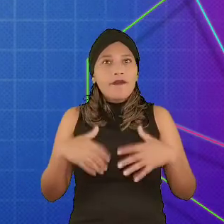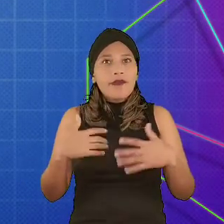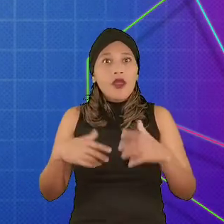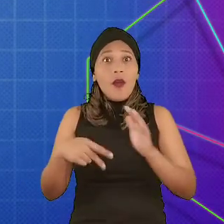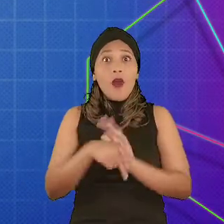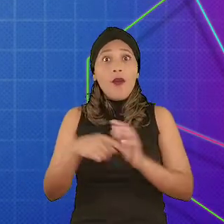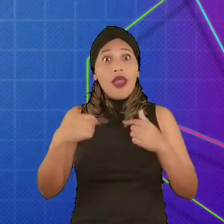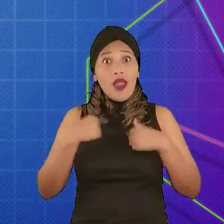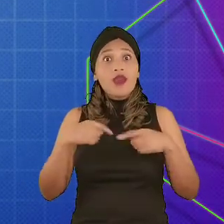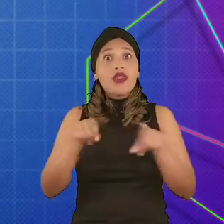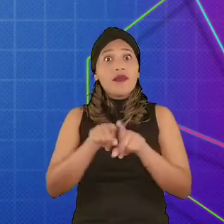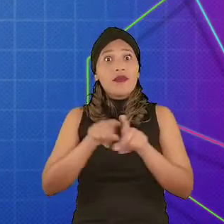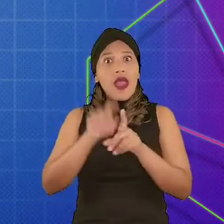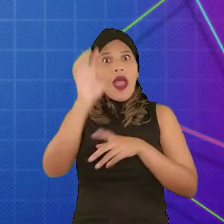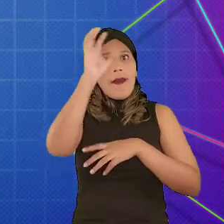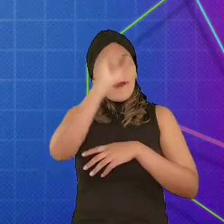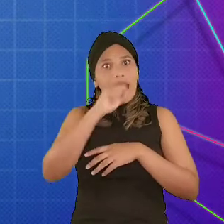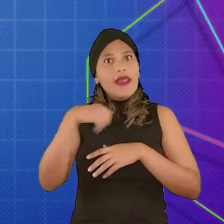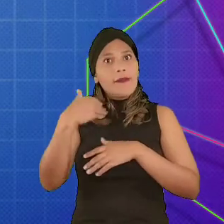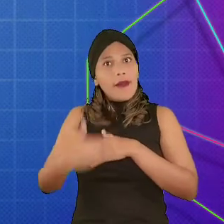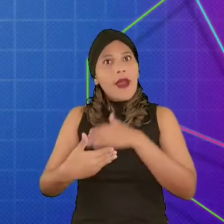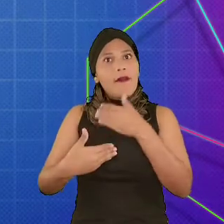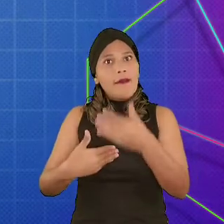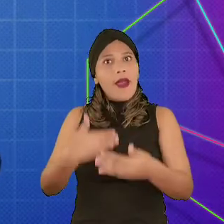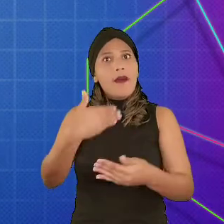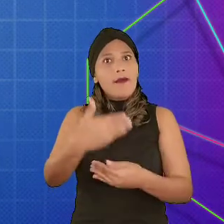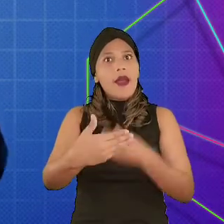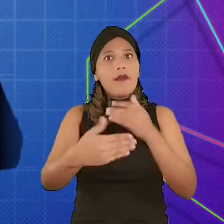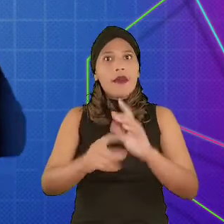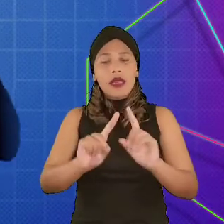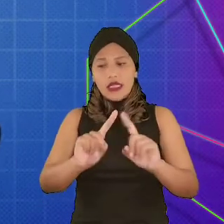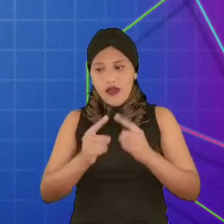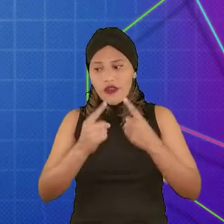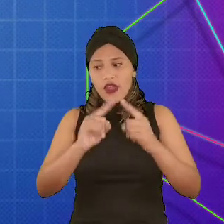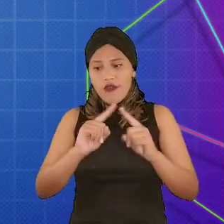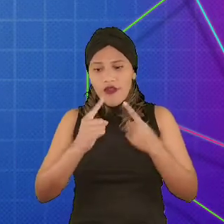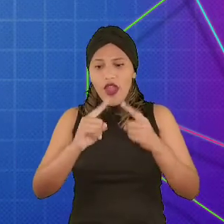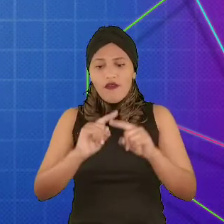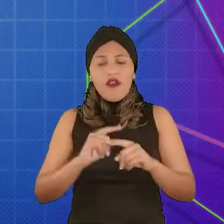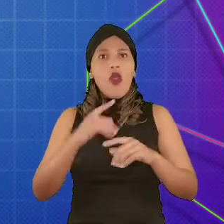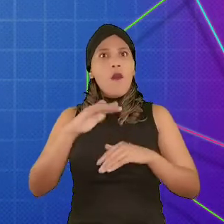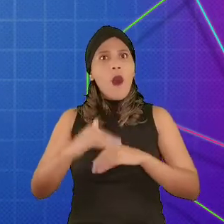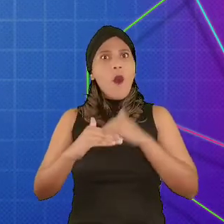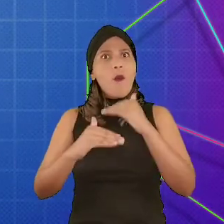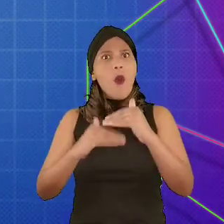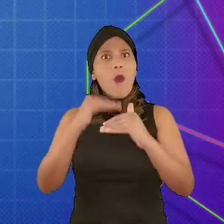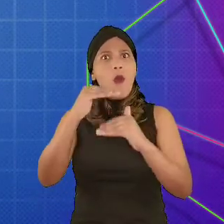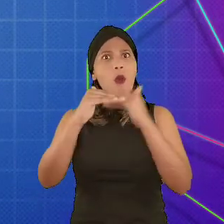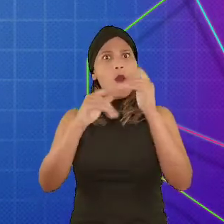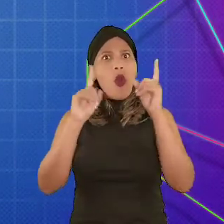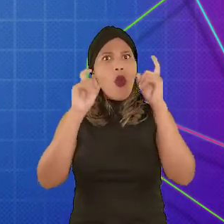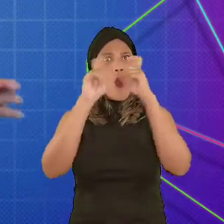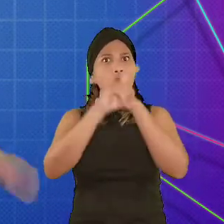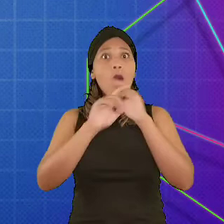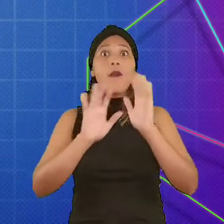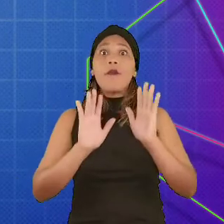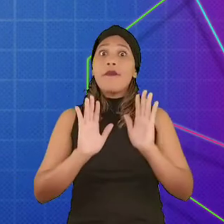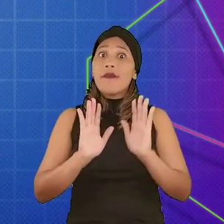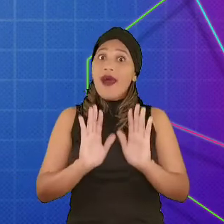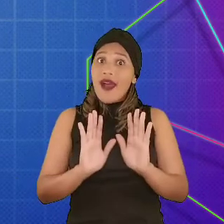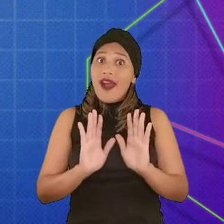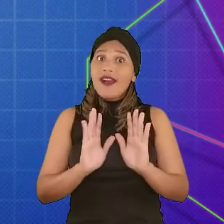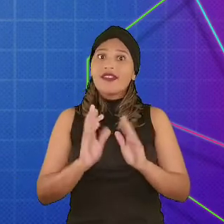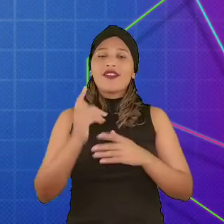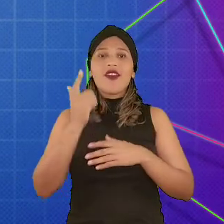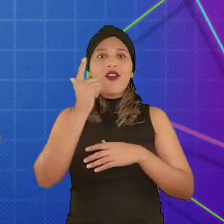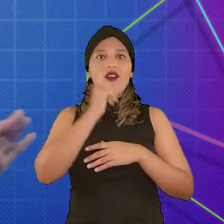que vai aprendendo no curso da tarefa e encarando desafios mais difíceis com o passar do tempo, mas que